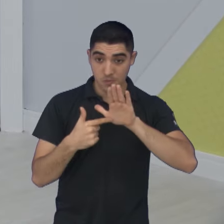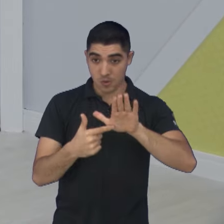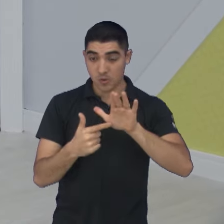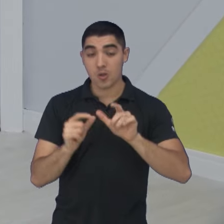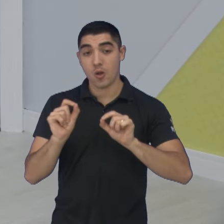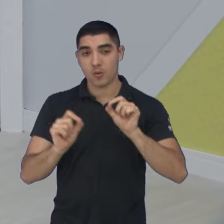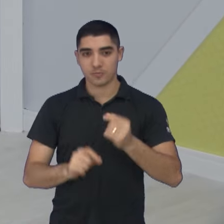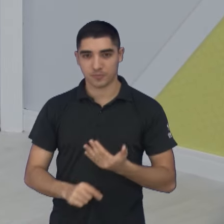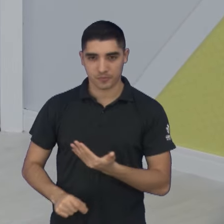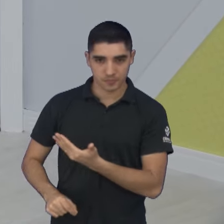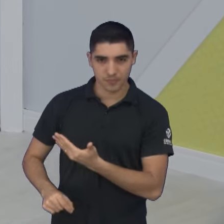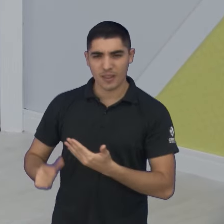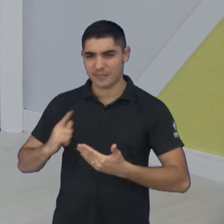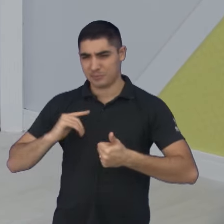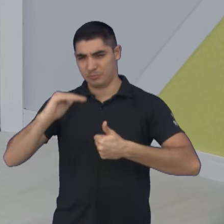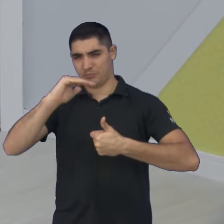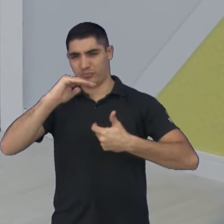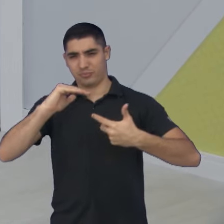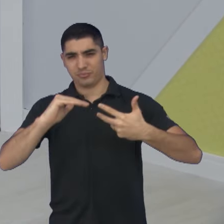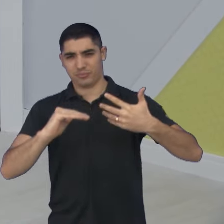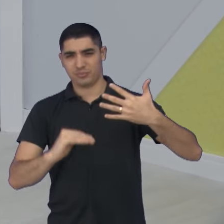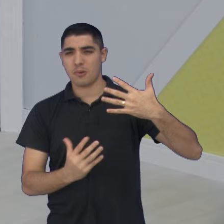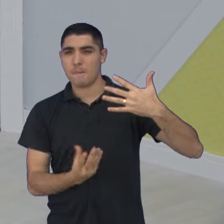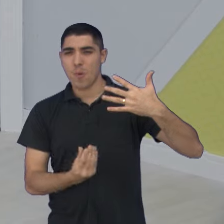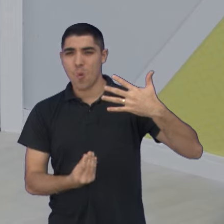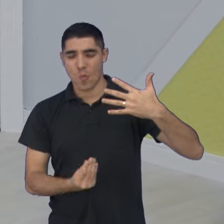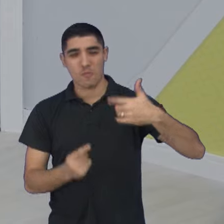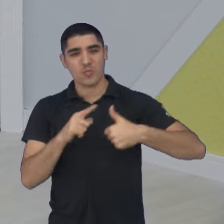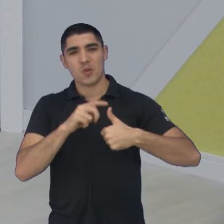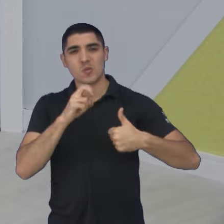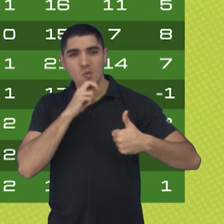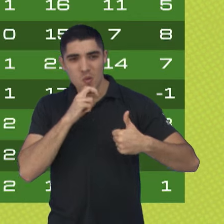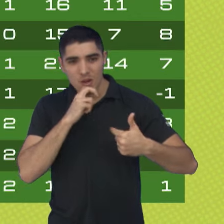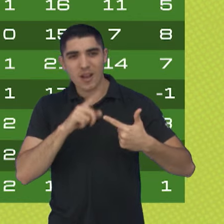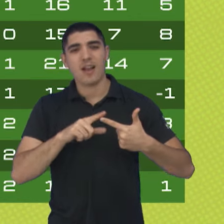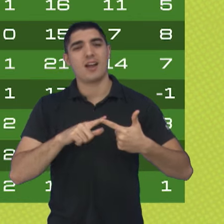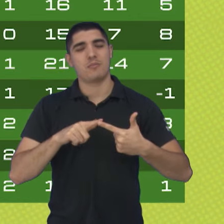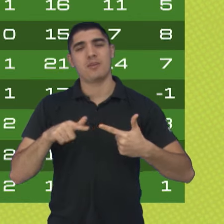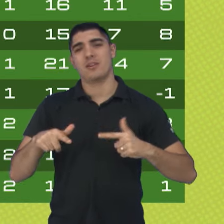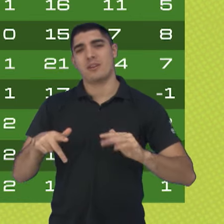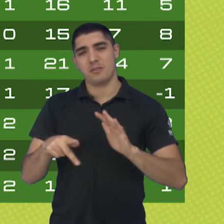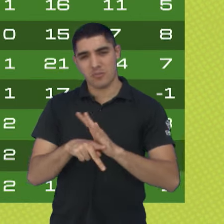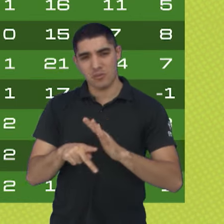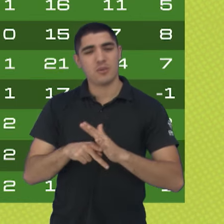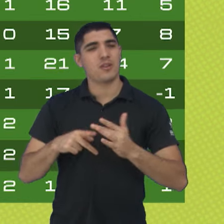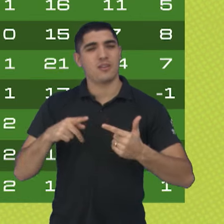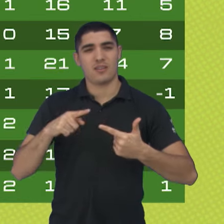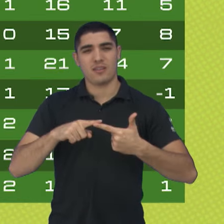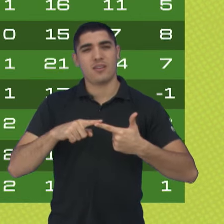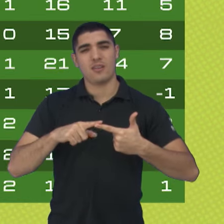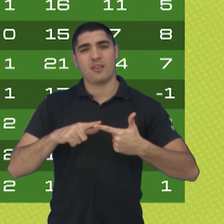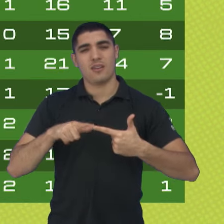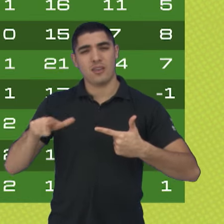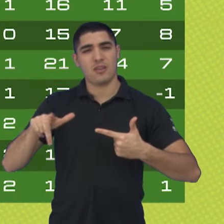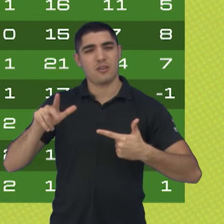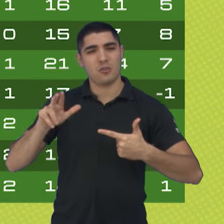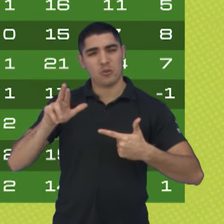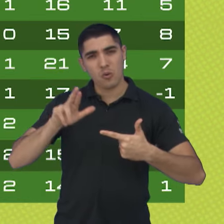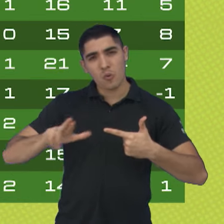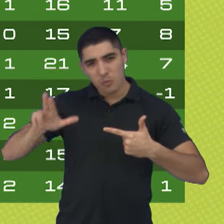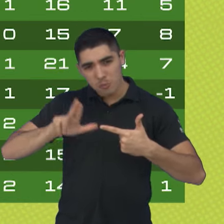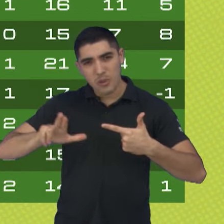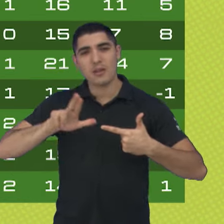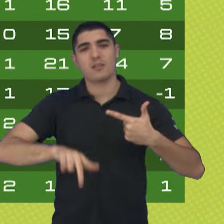primeira parte da tabela, tem uma cacetada de time, né? Então, ó, o Sorocaba é o líder, o Praia é o segundo. O segundo São José aparece lá, em décimo colocado, uma campanha